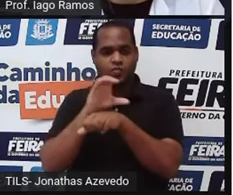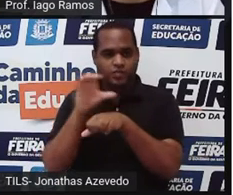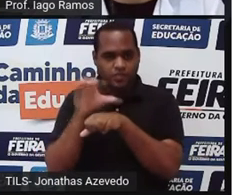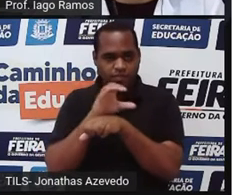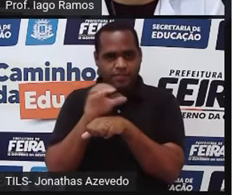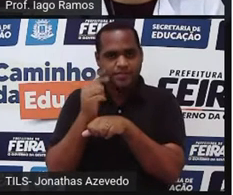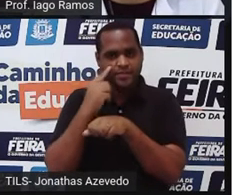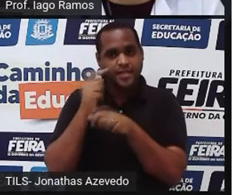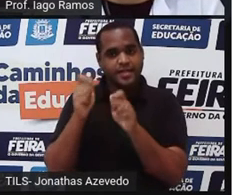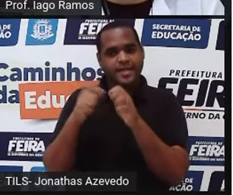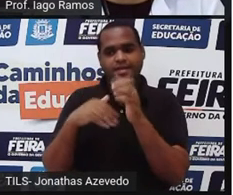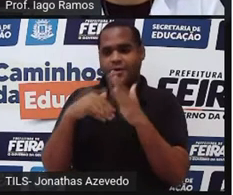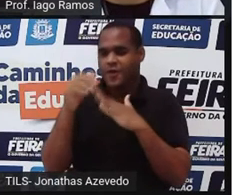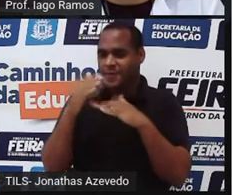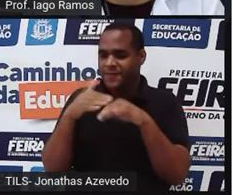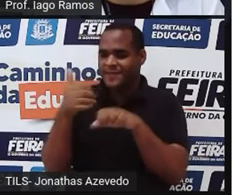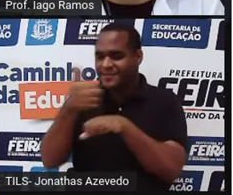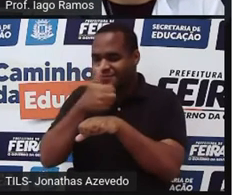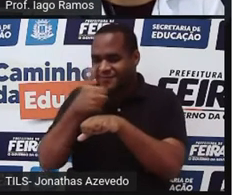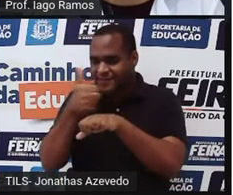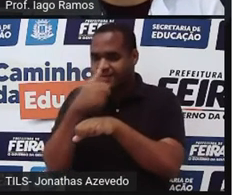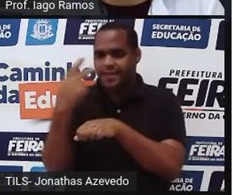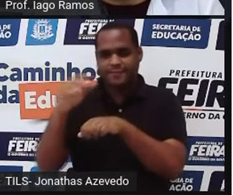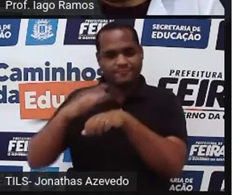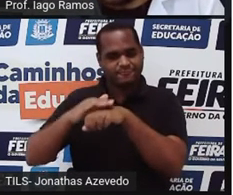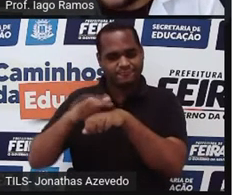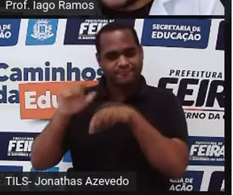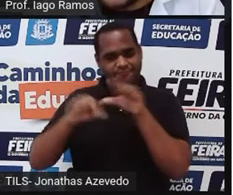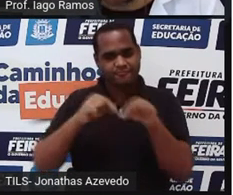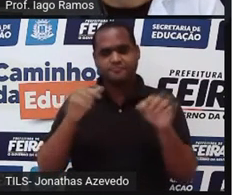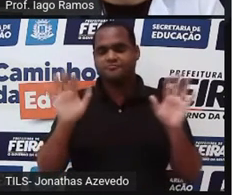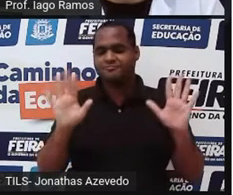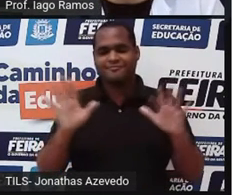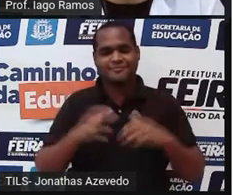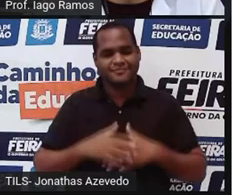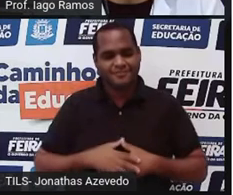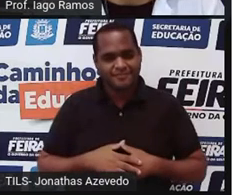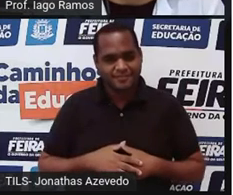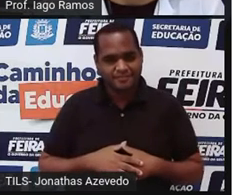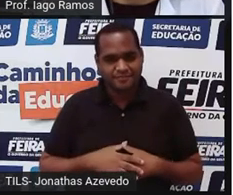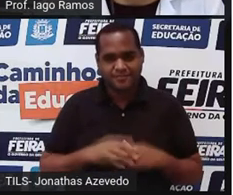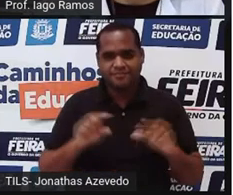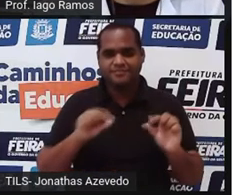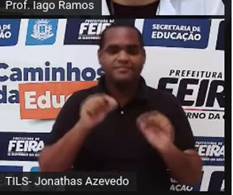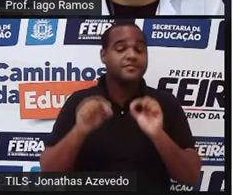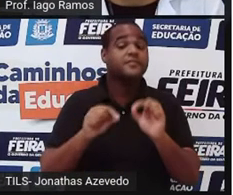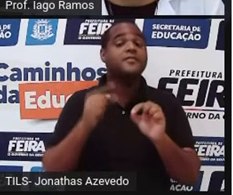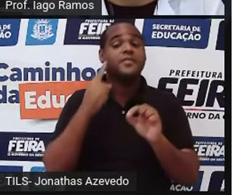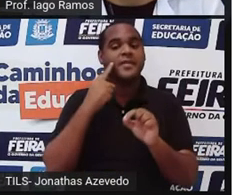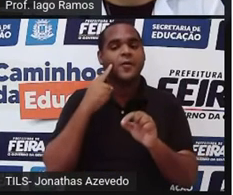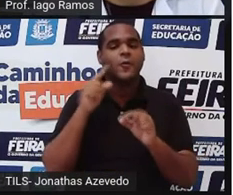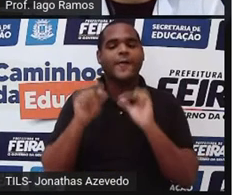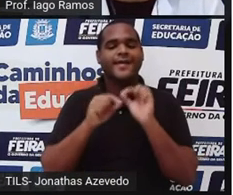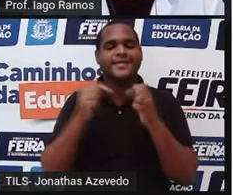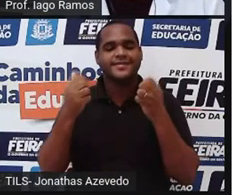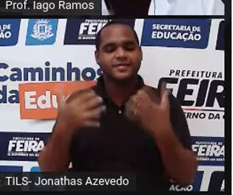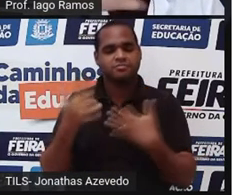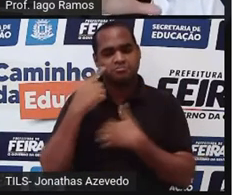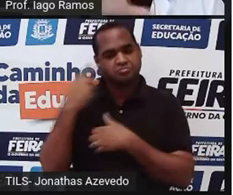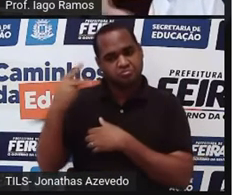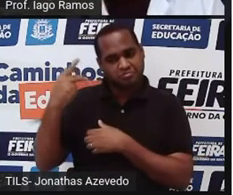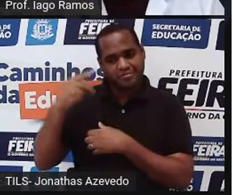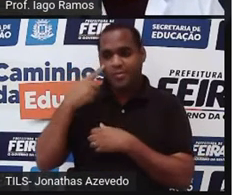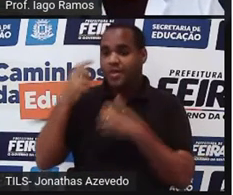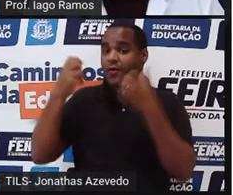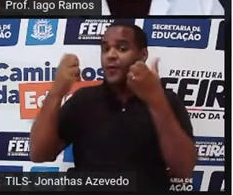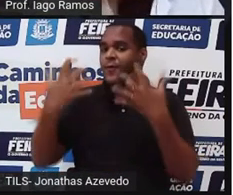dentro da profissão que você talvez aí escolha. Ok? Bom, então, a situação é a seguinte, tá? Eu só peguei a